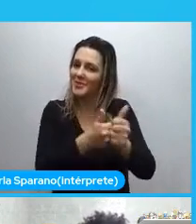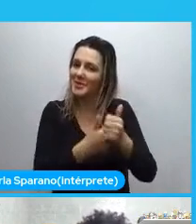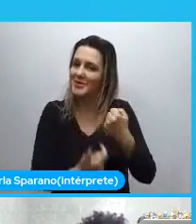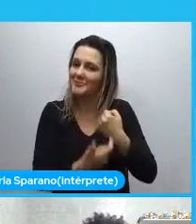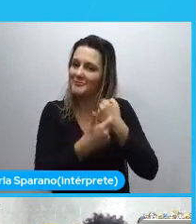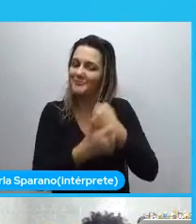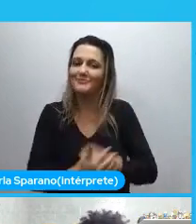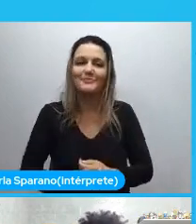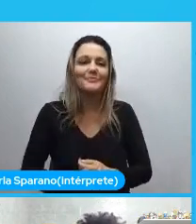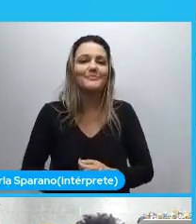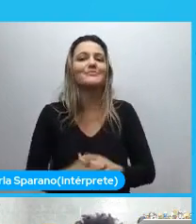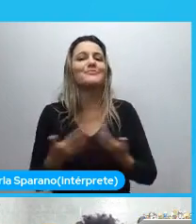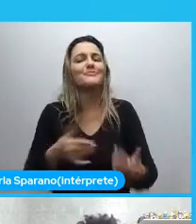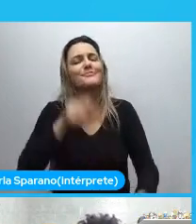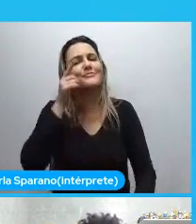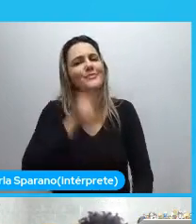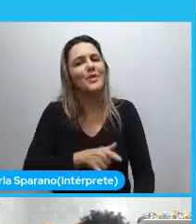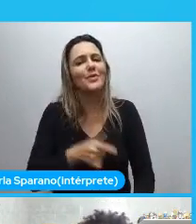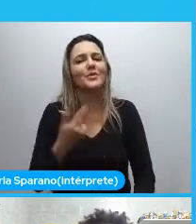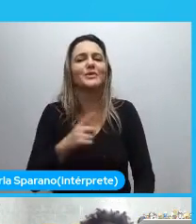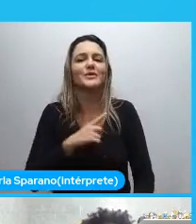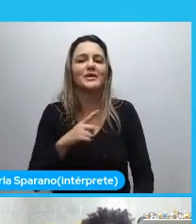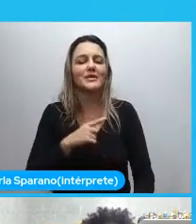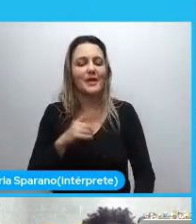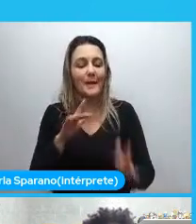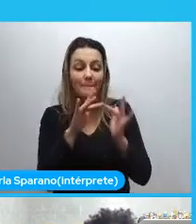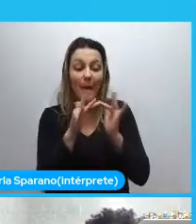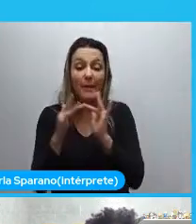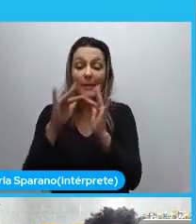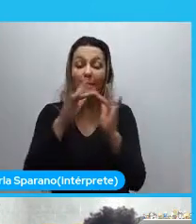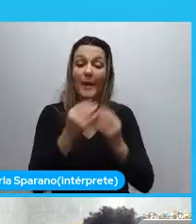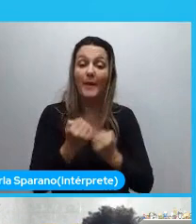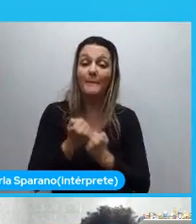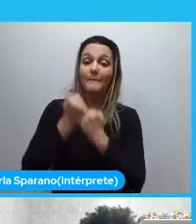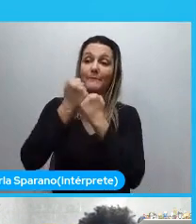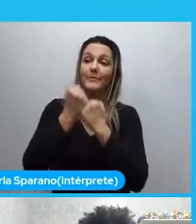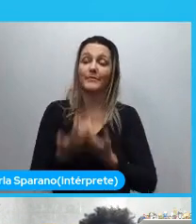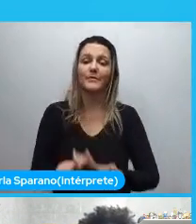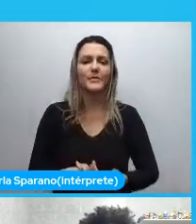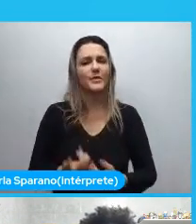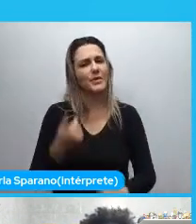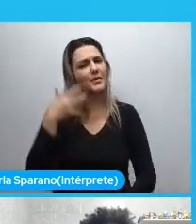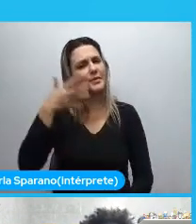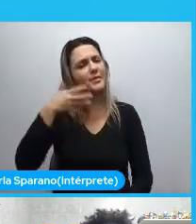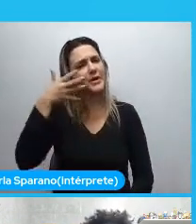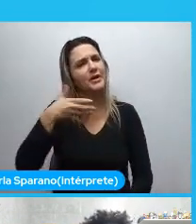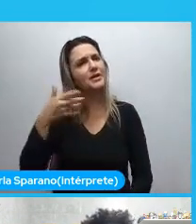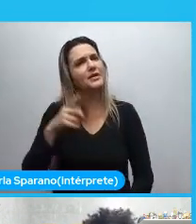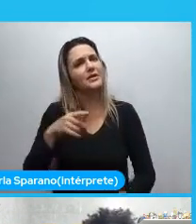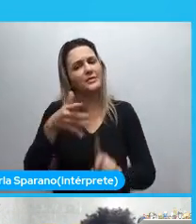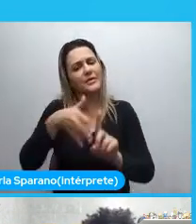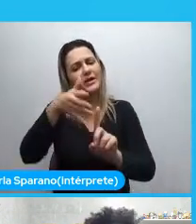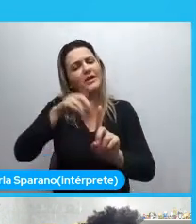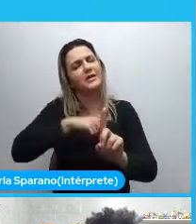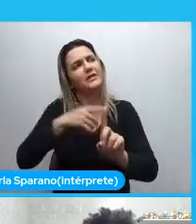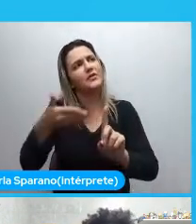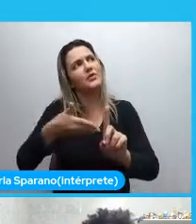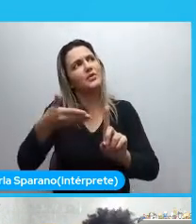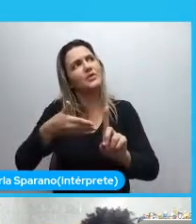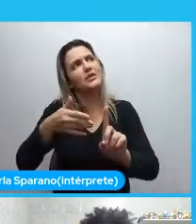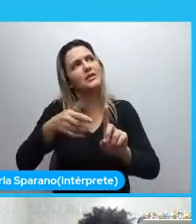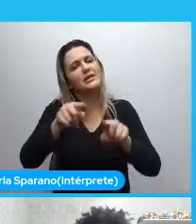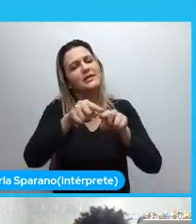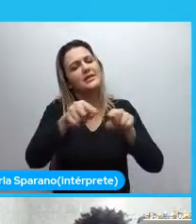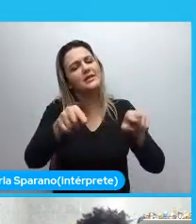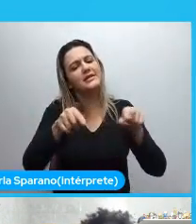quando eu consegui formar uma rede de apoio. Não sei quem não assistiu a uma palestra que teve hoje também. Eu só não sei quais são as salas minhas,